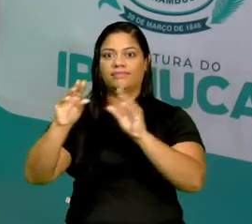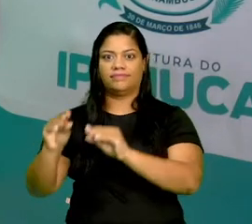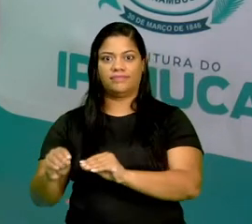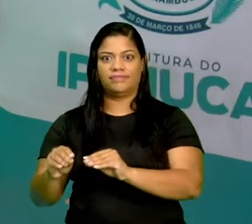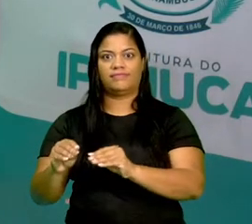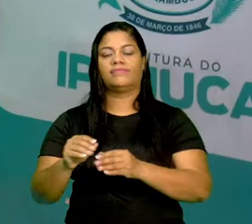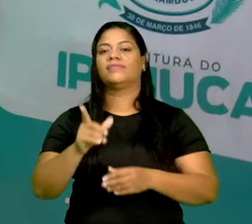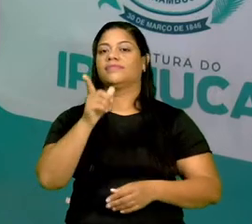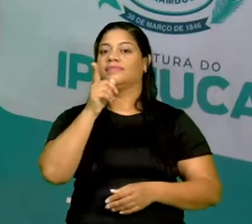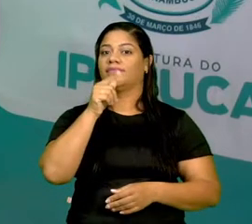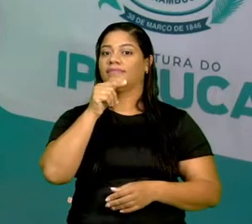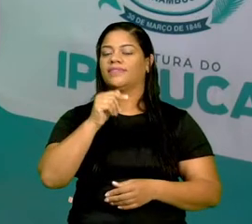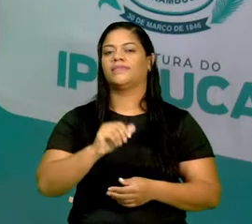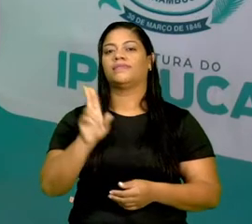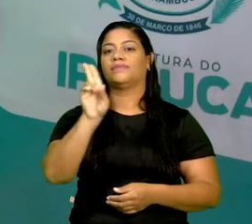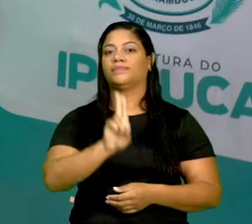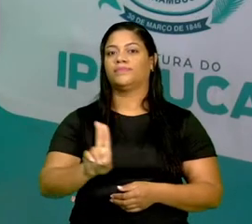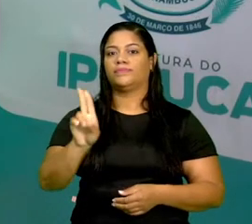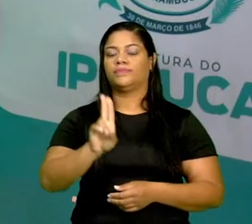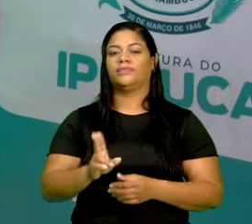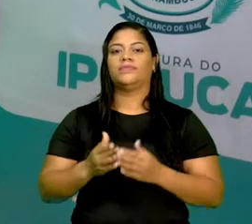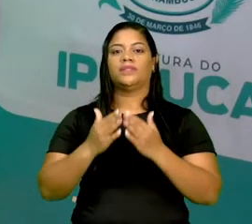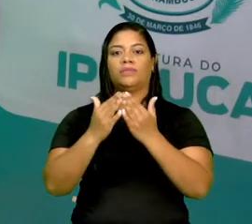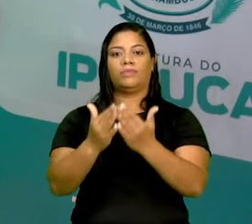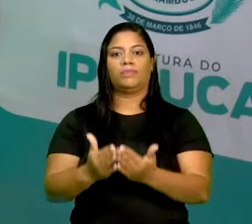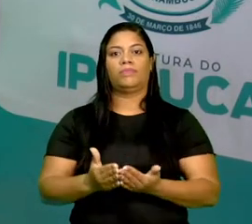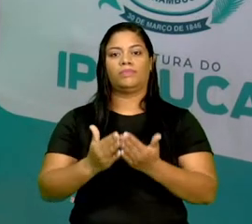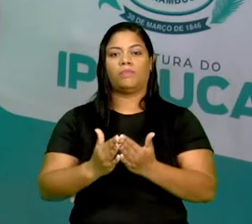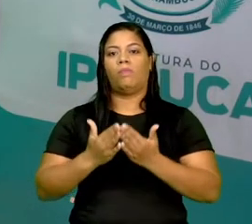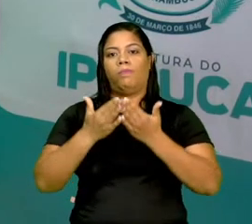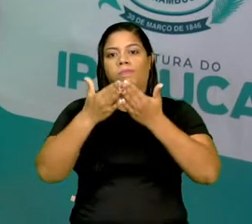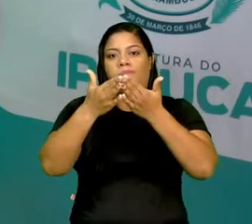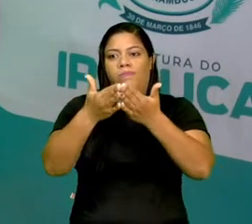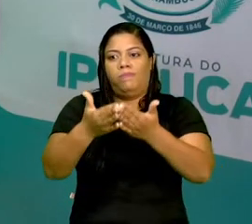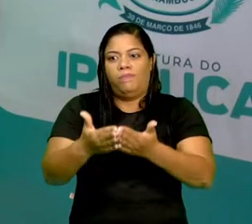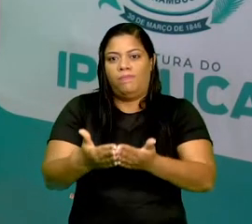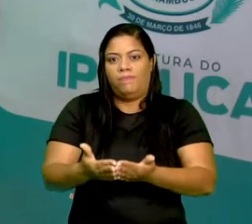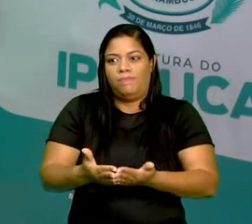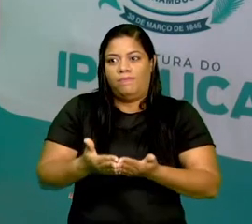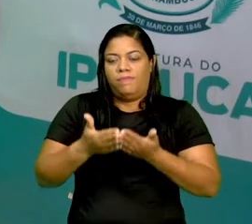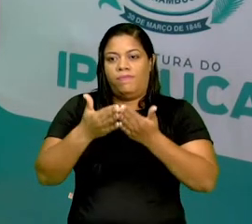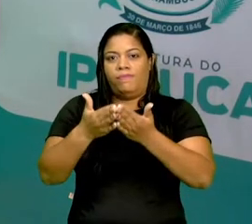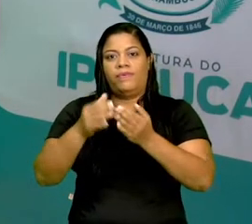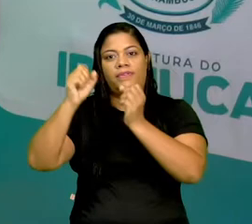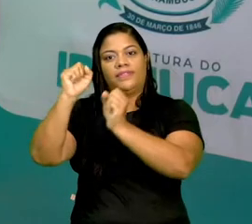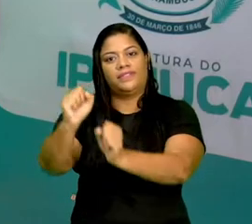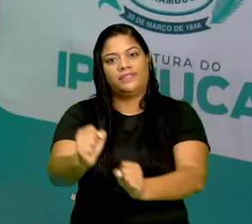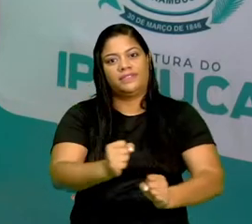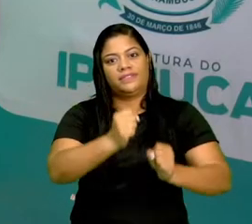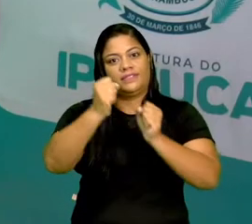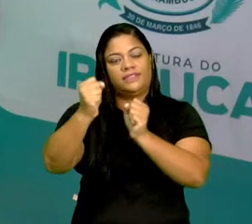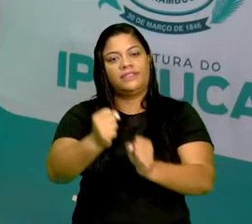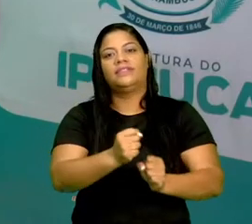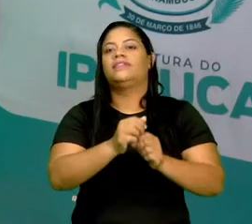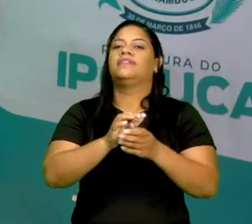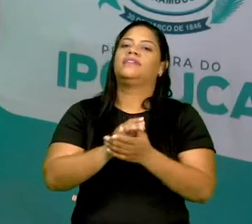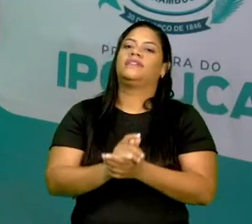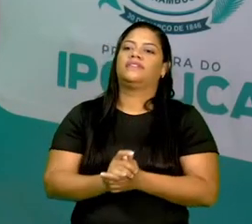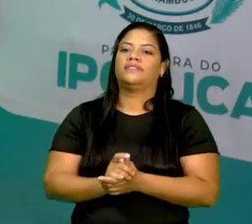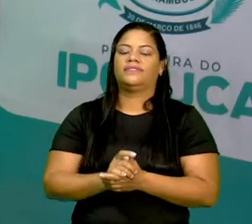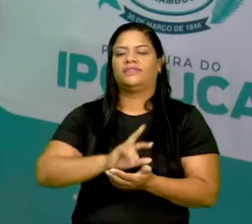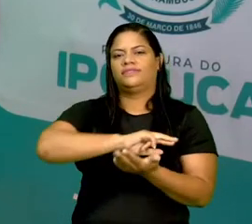das águas. Barcos, navios, canoas, lanchas,